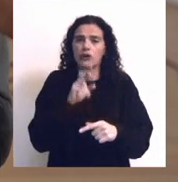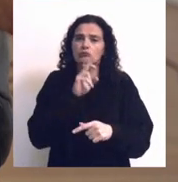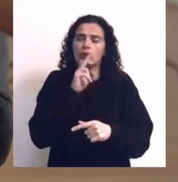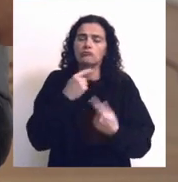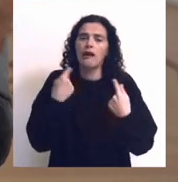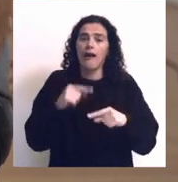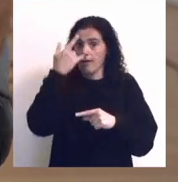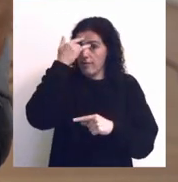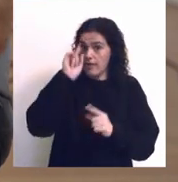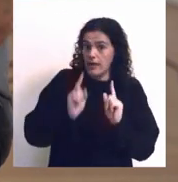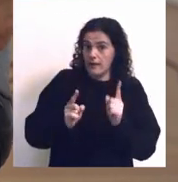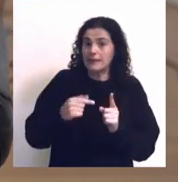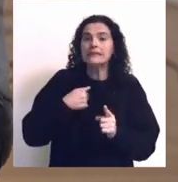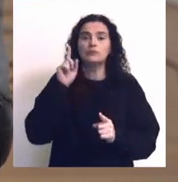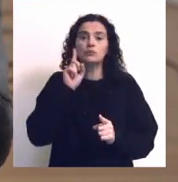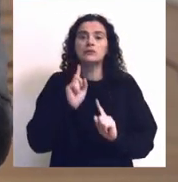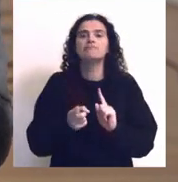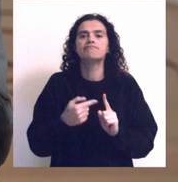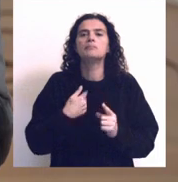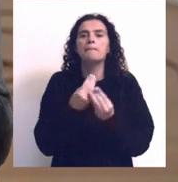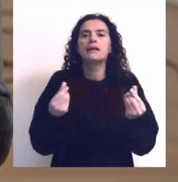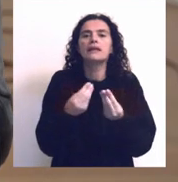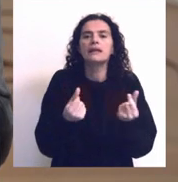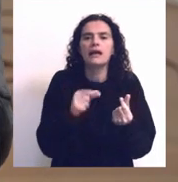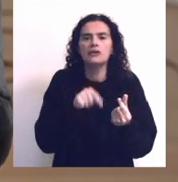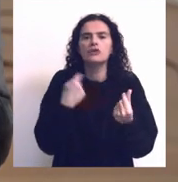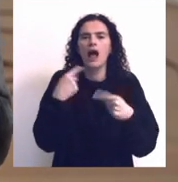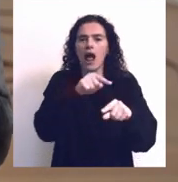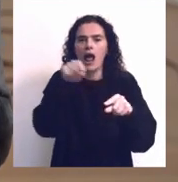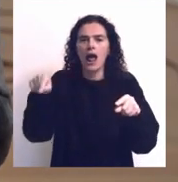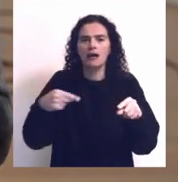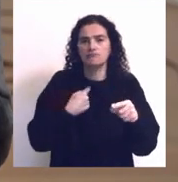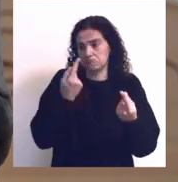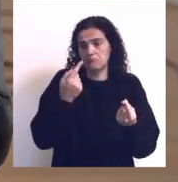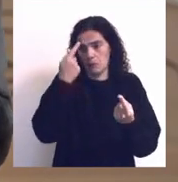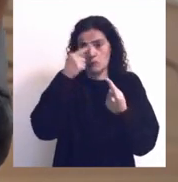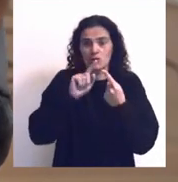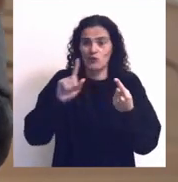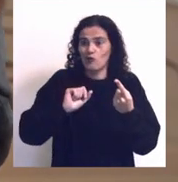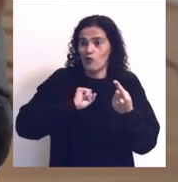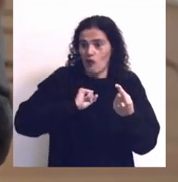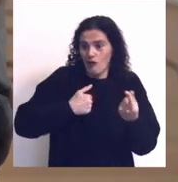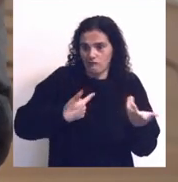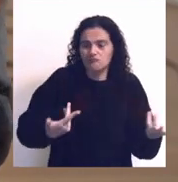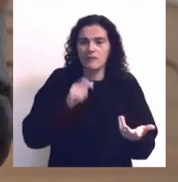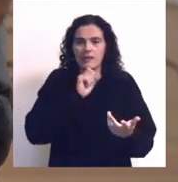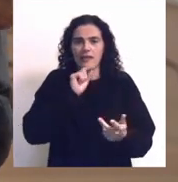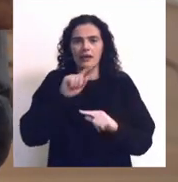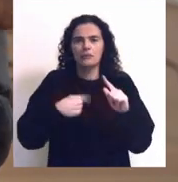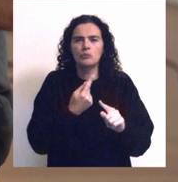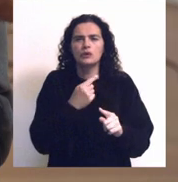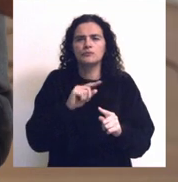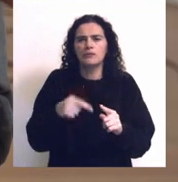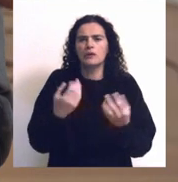resposta à ideia, que isso é que é o importante, ou seja, os materiais estão aí, à nossa mercê, com certeza, para